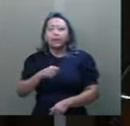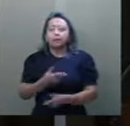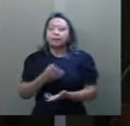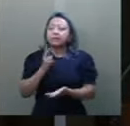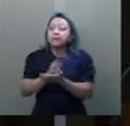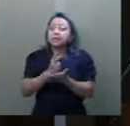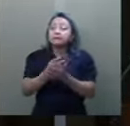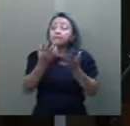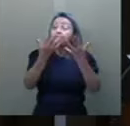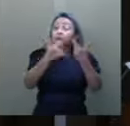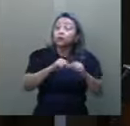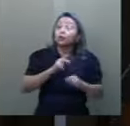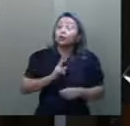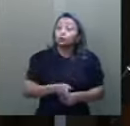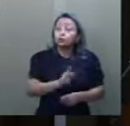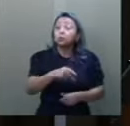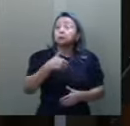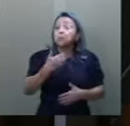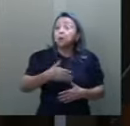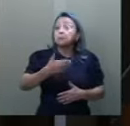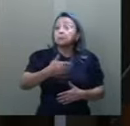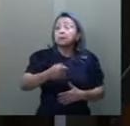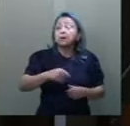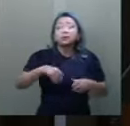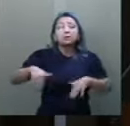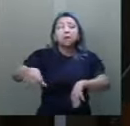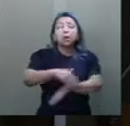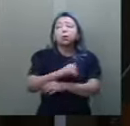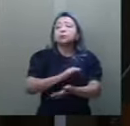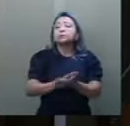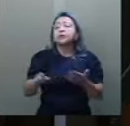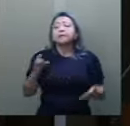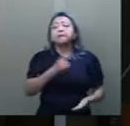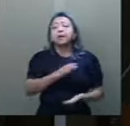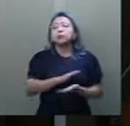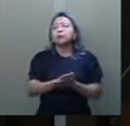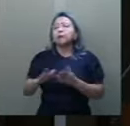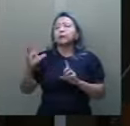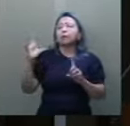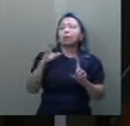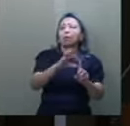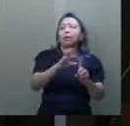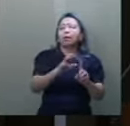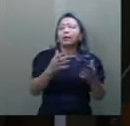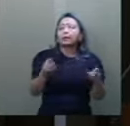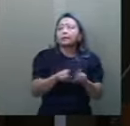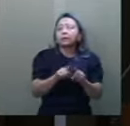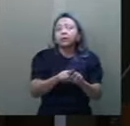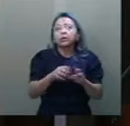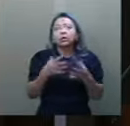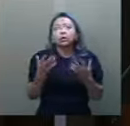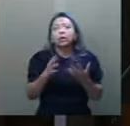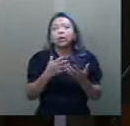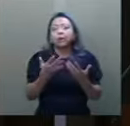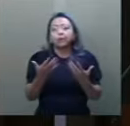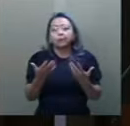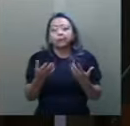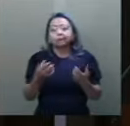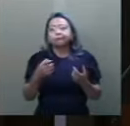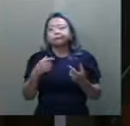função e continuam a caminhar pela rua sem o medo de assédio e agressão e não abrem o armário de manhã